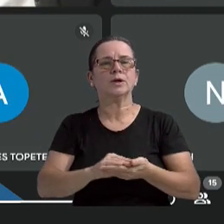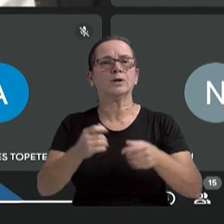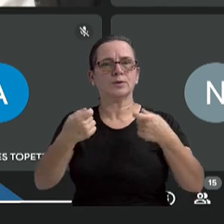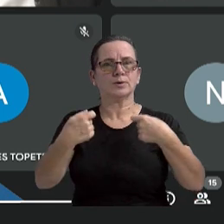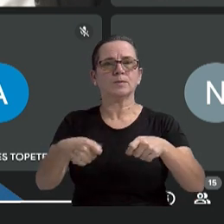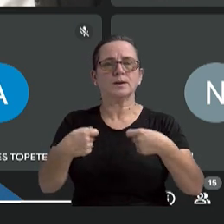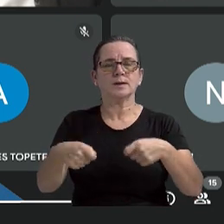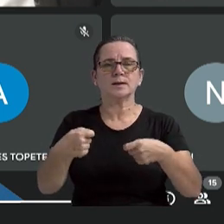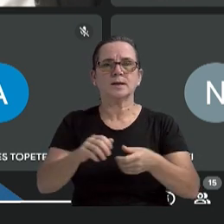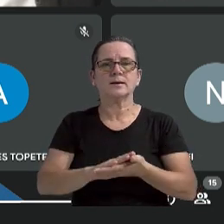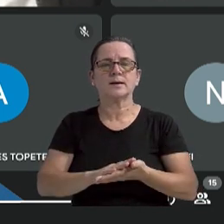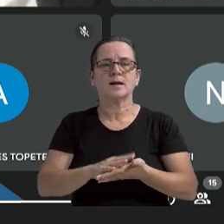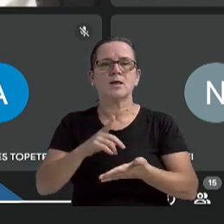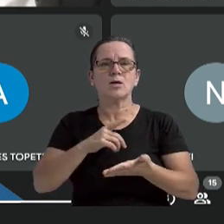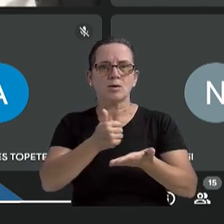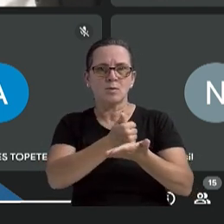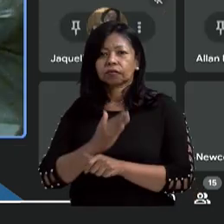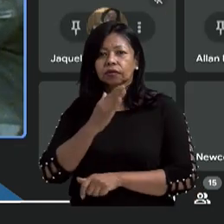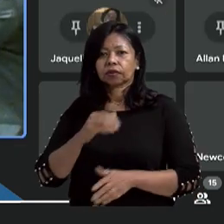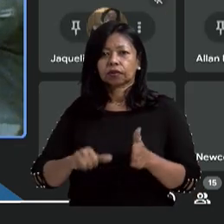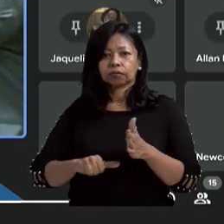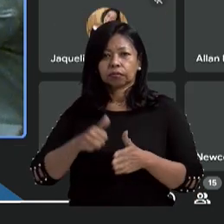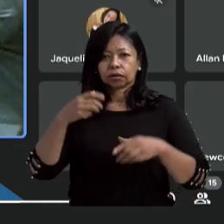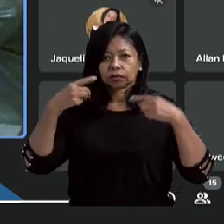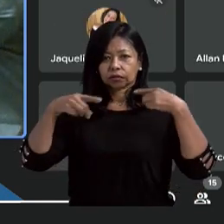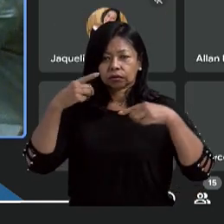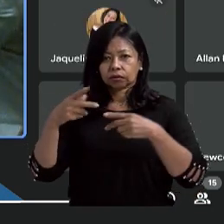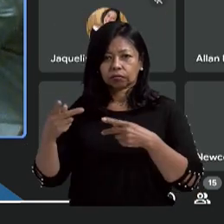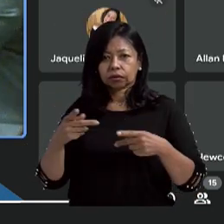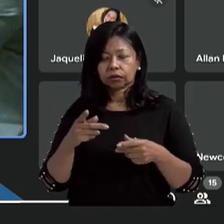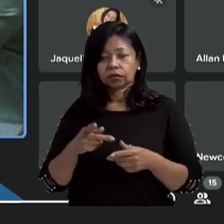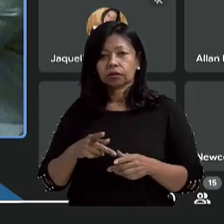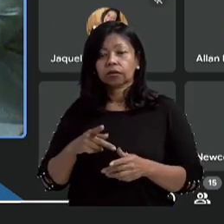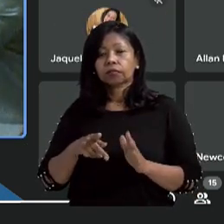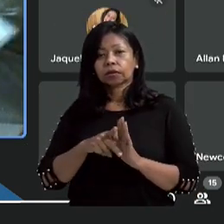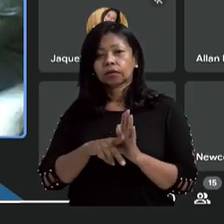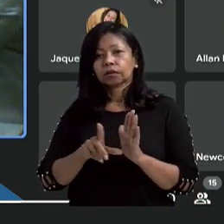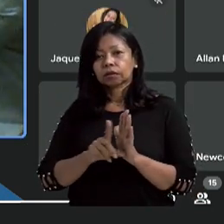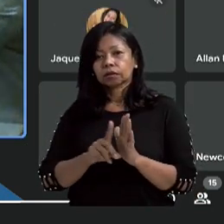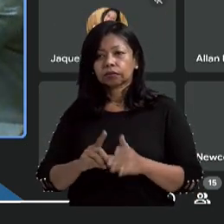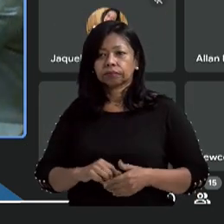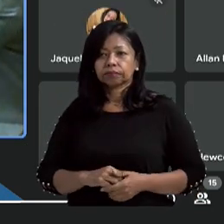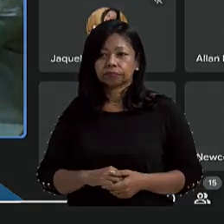aprovados em segunda discussão e os dois de autoria do senhor prefeito municipal.